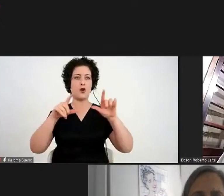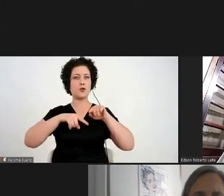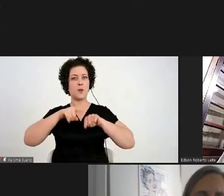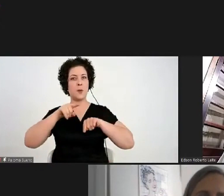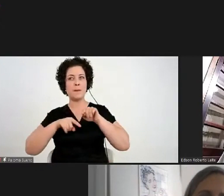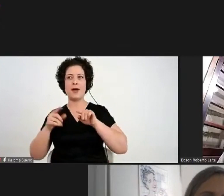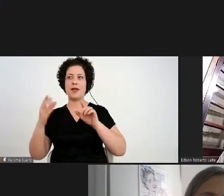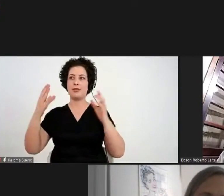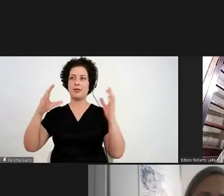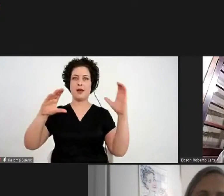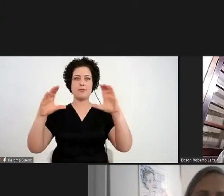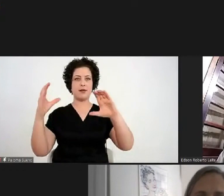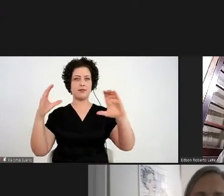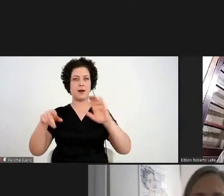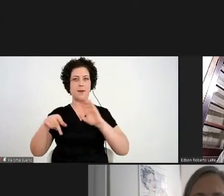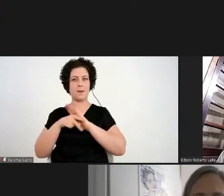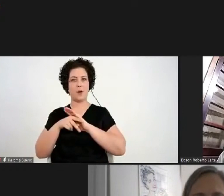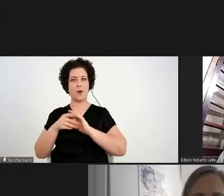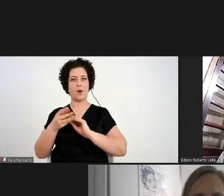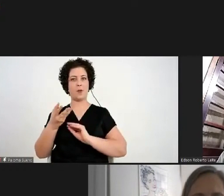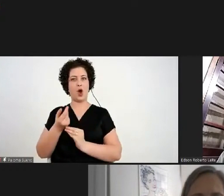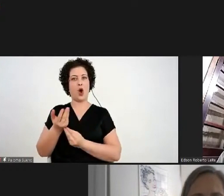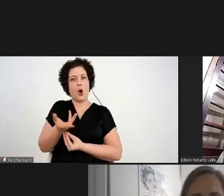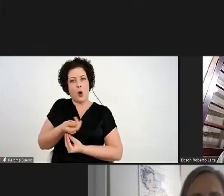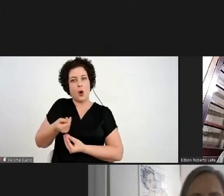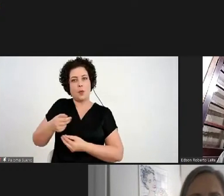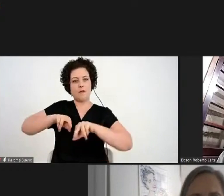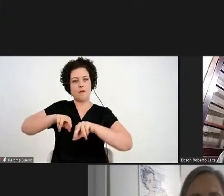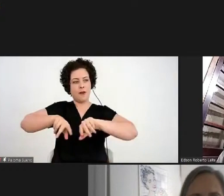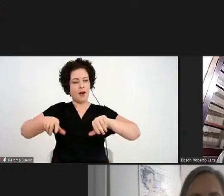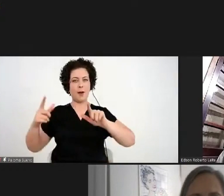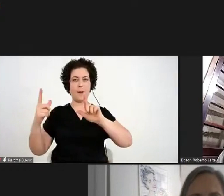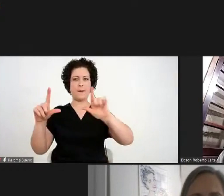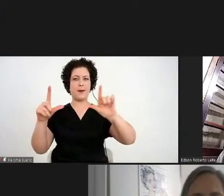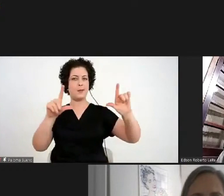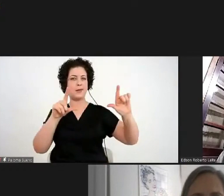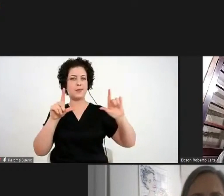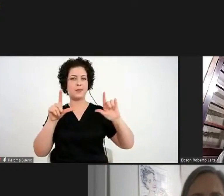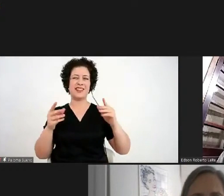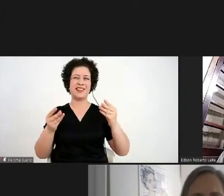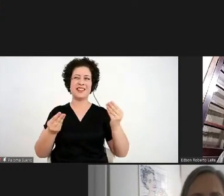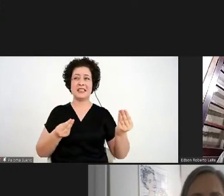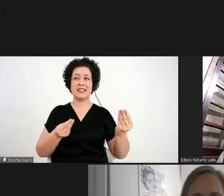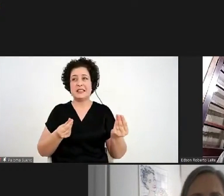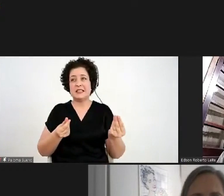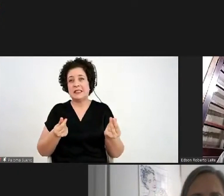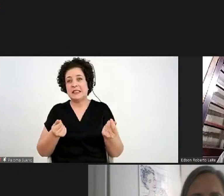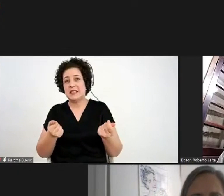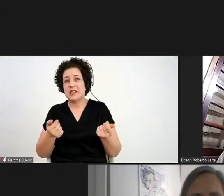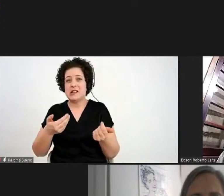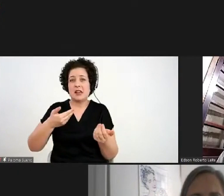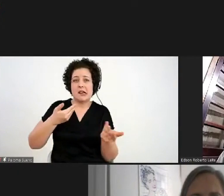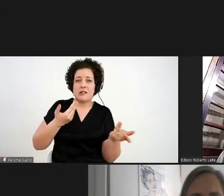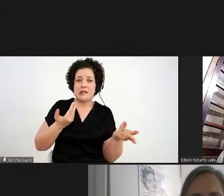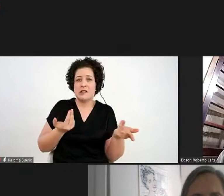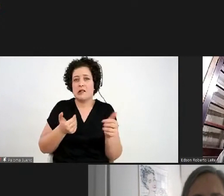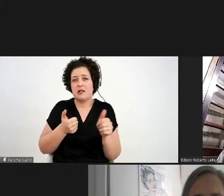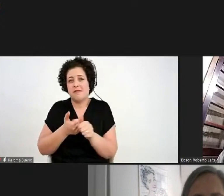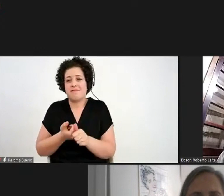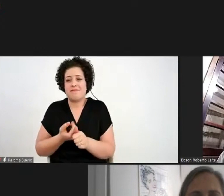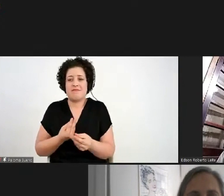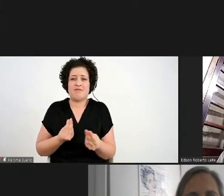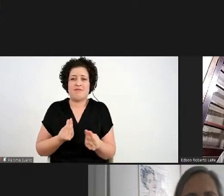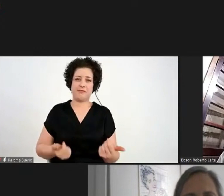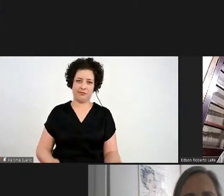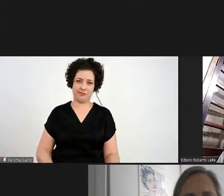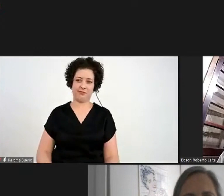compõem as obras, mas é uma aproximação muito pouco eficiente.